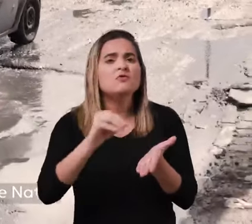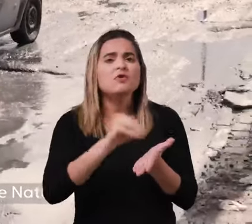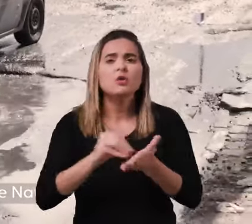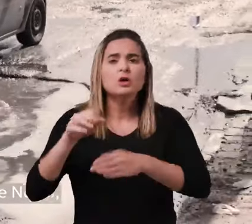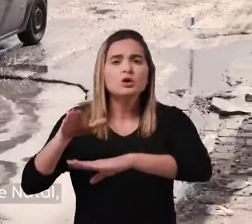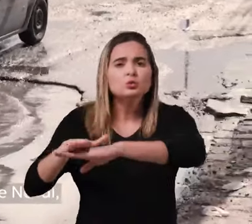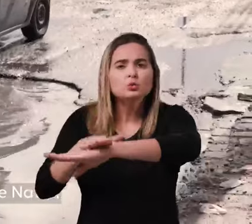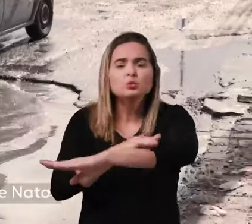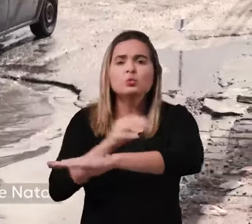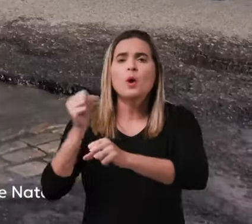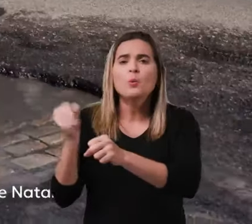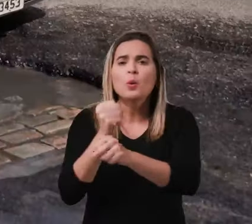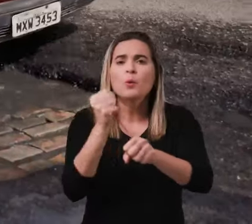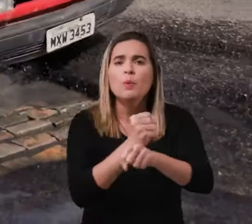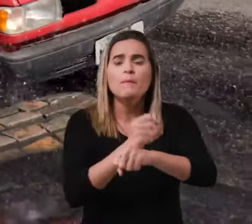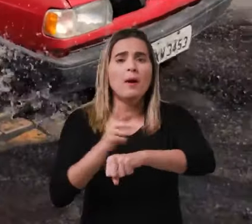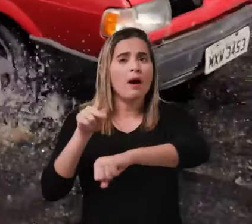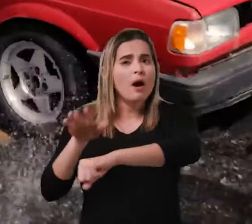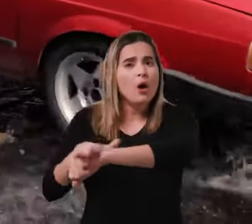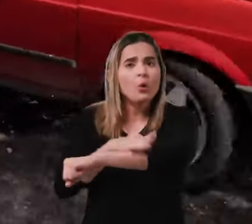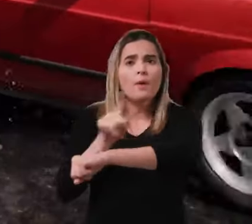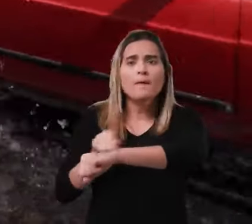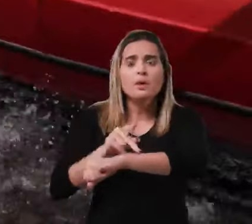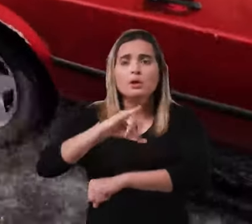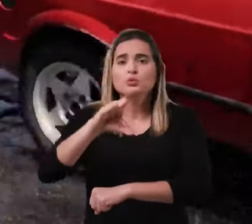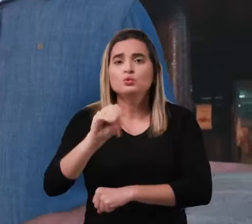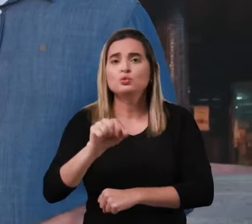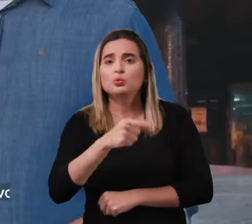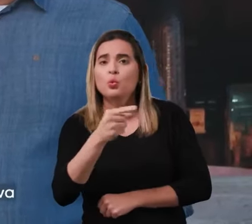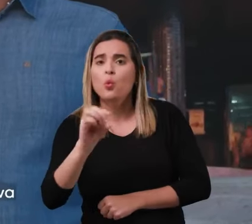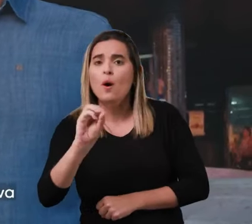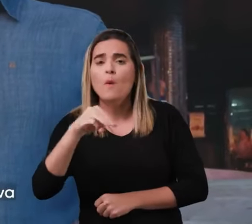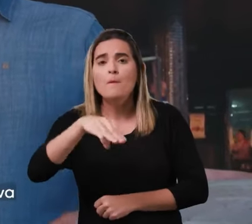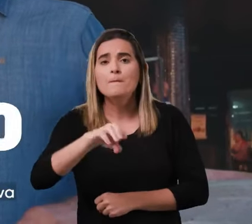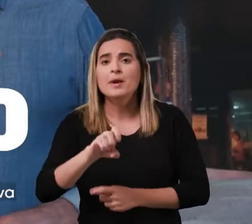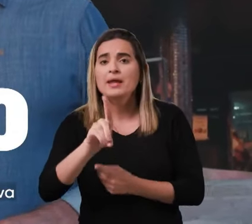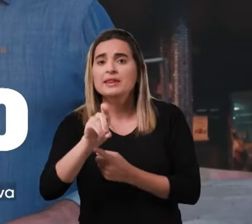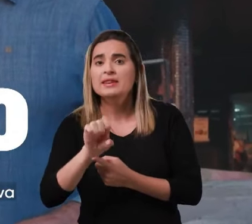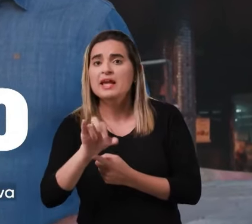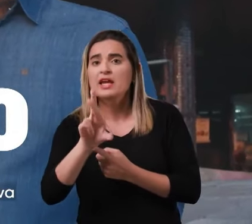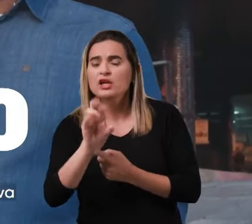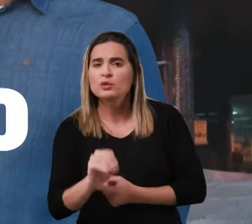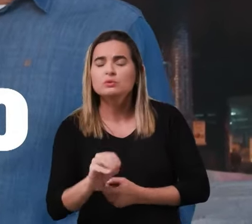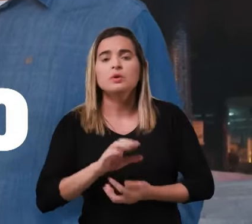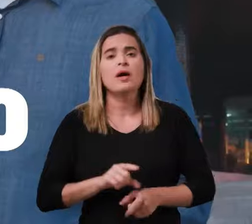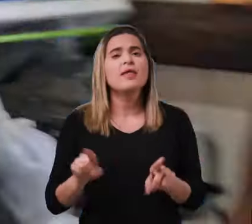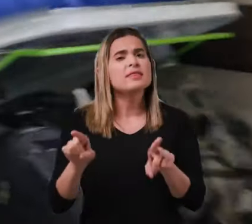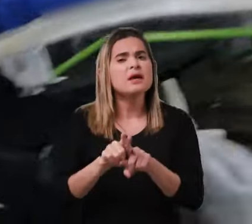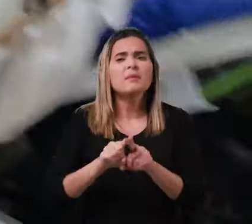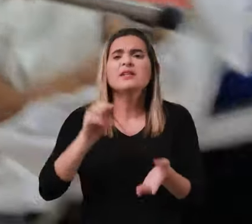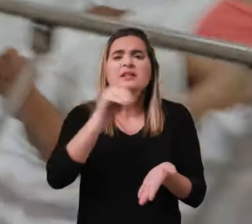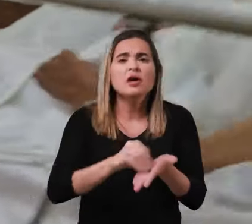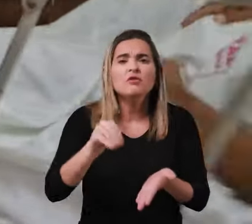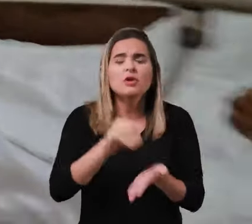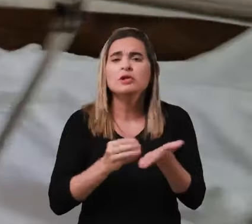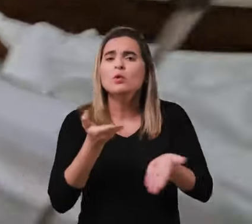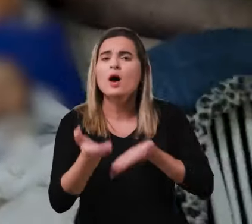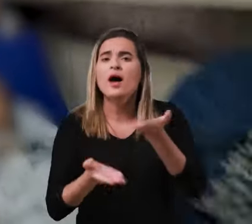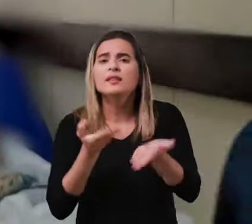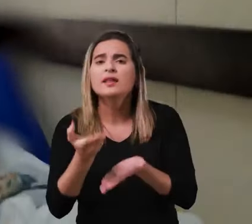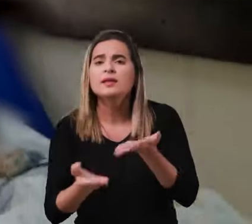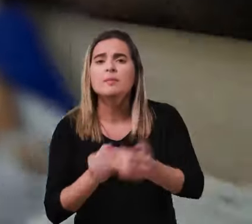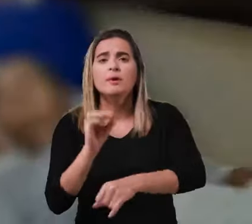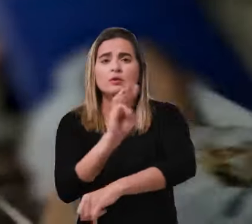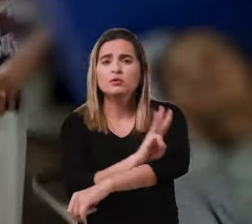existem dentro de Natal, como Avenida João Medeiros. Estão devendo uma melhoria efetiva no atendimento às pessoas no Hospital